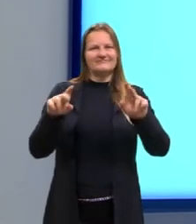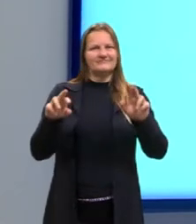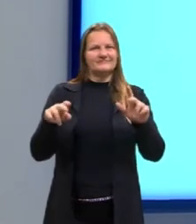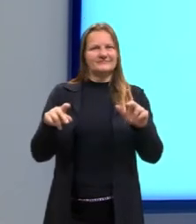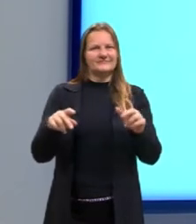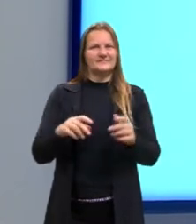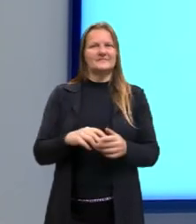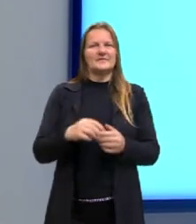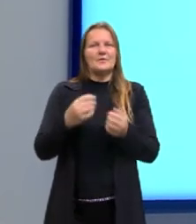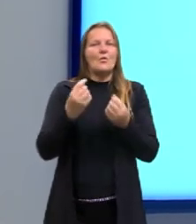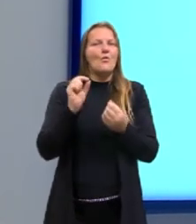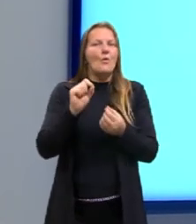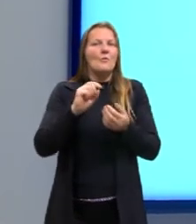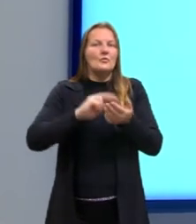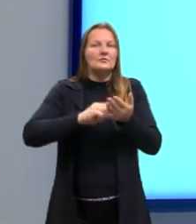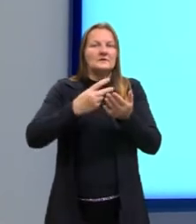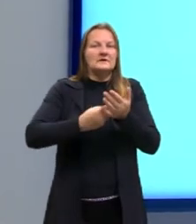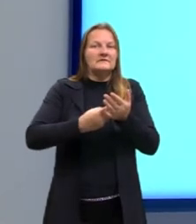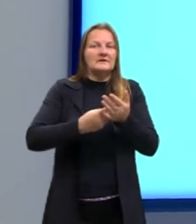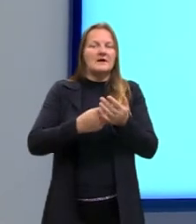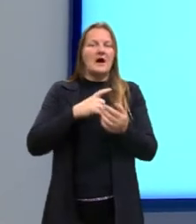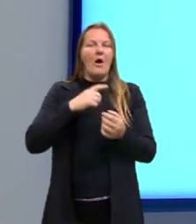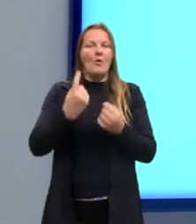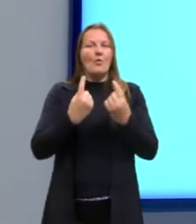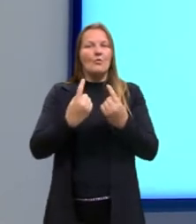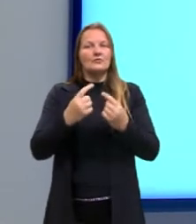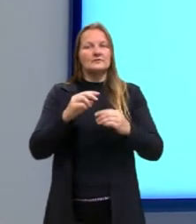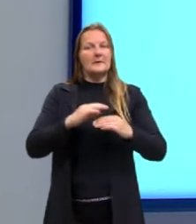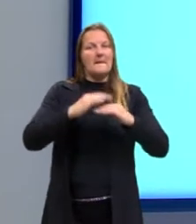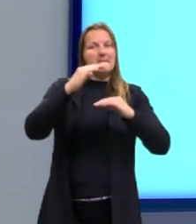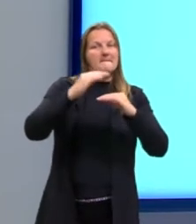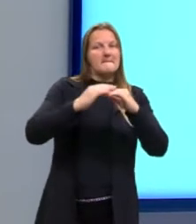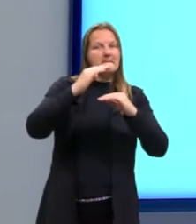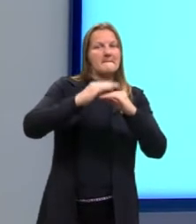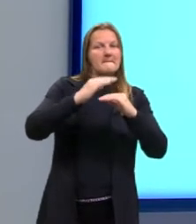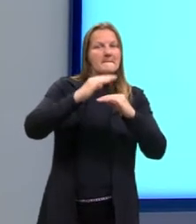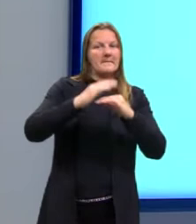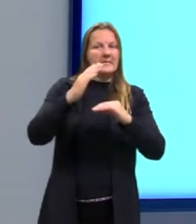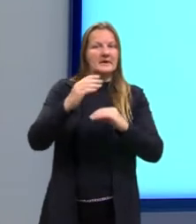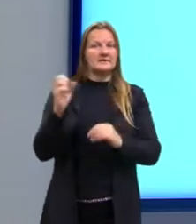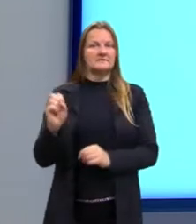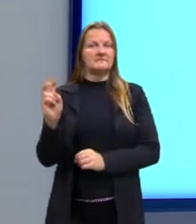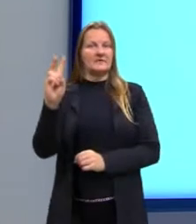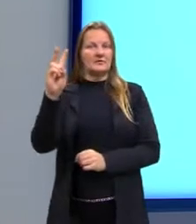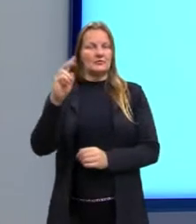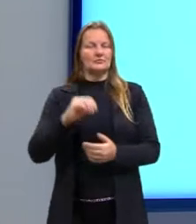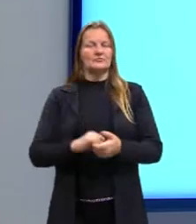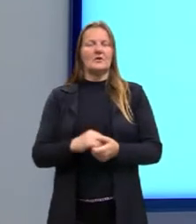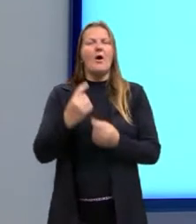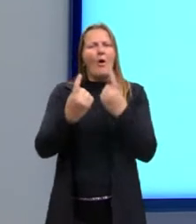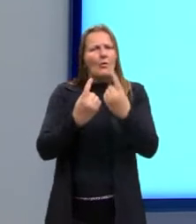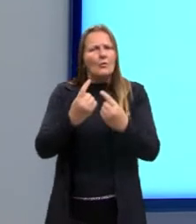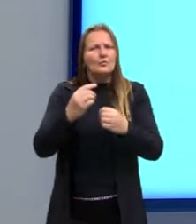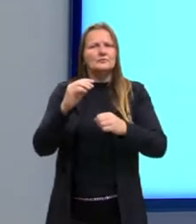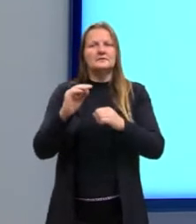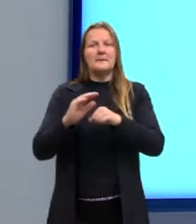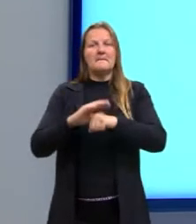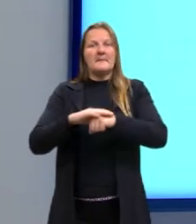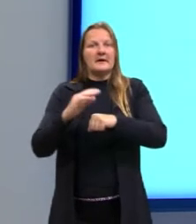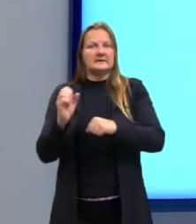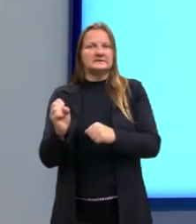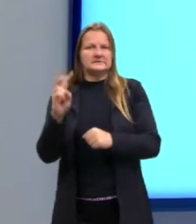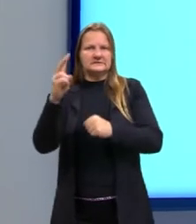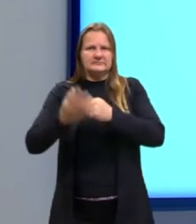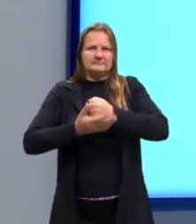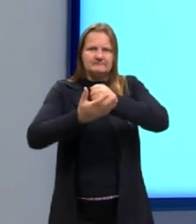justamente esse peso, né, alguns vão valer mais do que outros. E existem termos que contribuem mais, então, né,